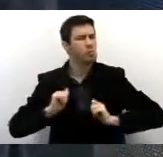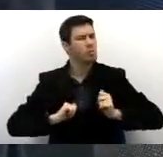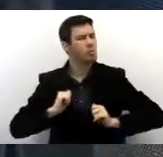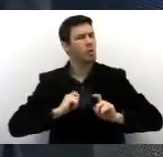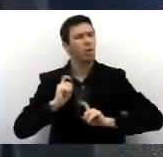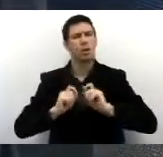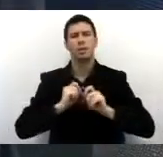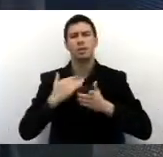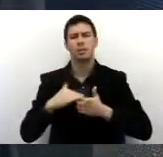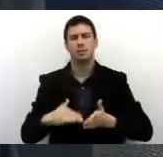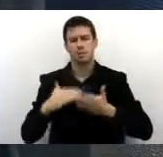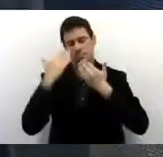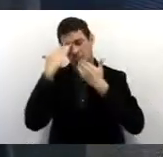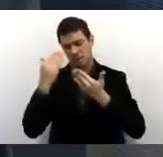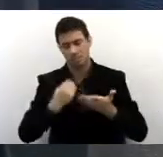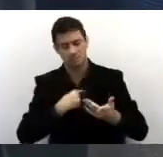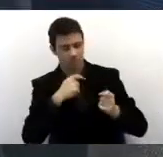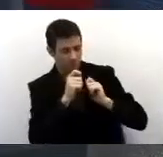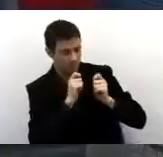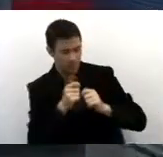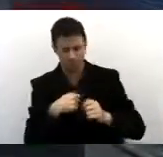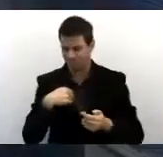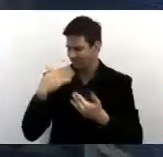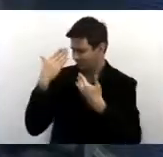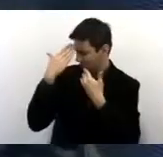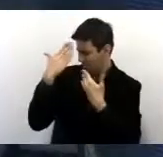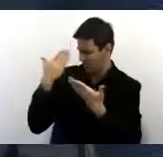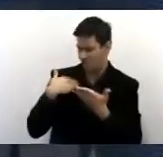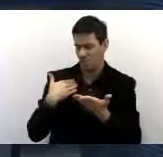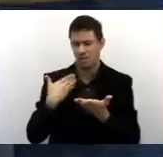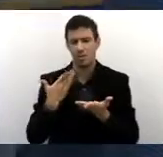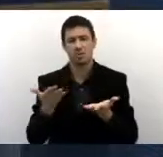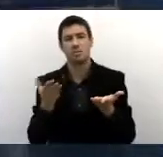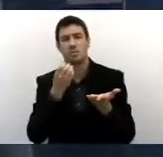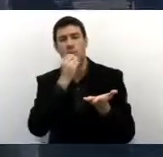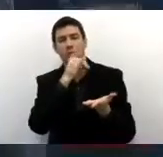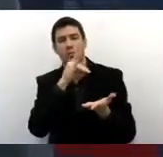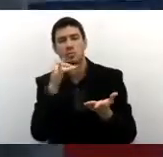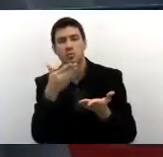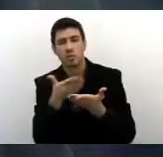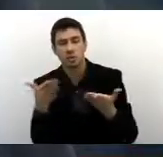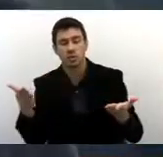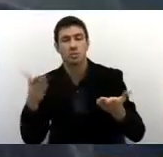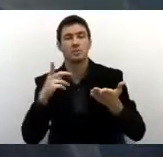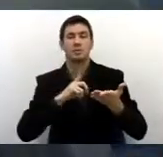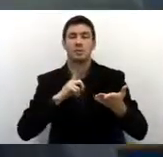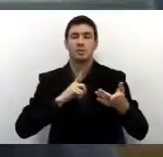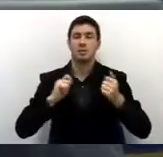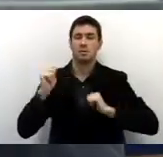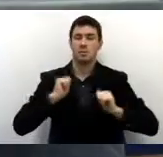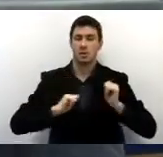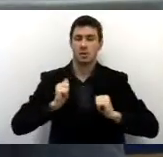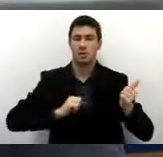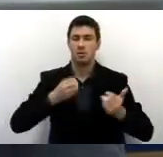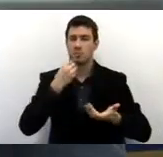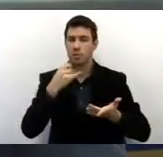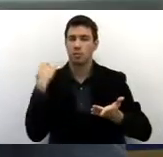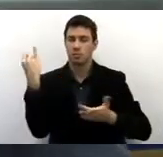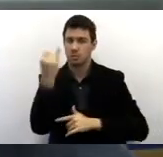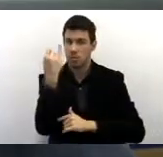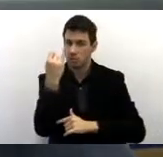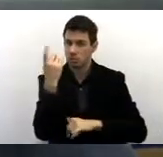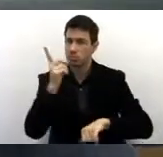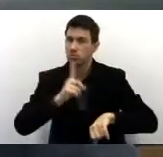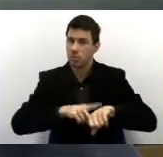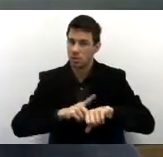que está? Secretário, obrigado pela sua entrevista. Imagina, eu que agradeço, bom dia a todos. A expectativa é boa, é importante, é um momento